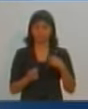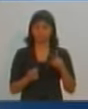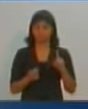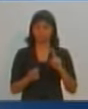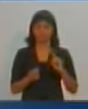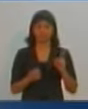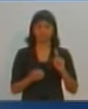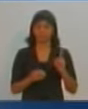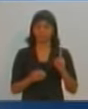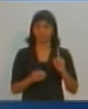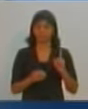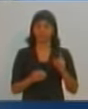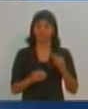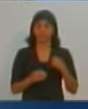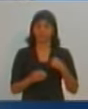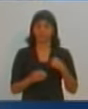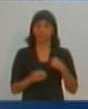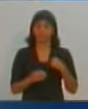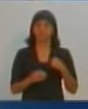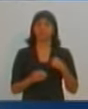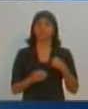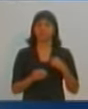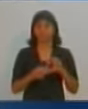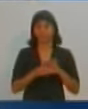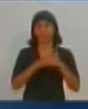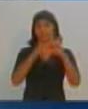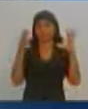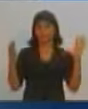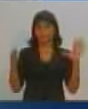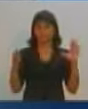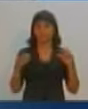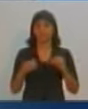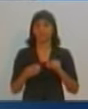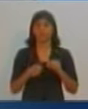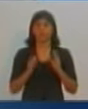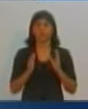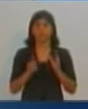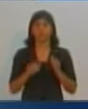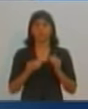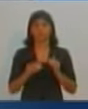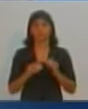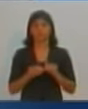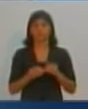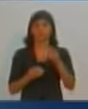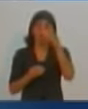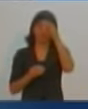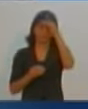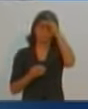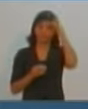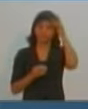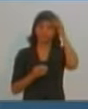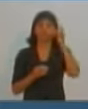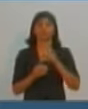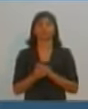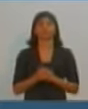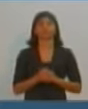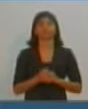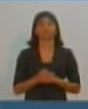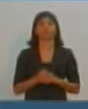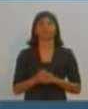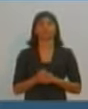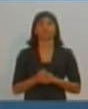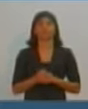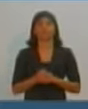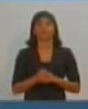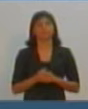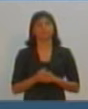ninguém. Eu tenho autonomia, sou promotor, sempre tive independência funcional. E, como promotor e como prefeito, continuarei... Candidato,